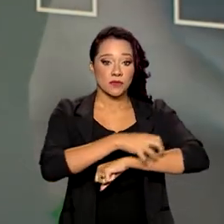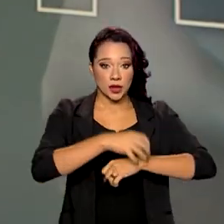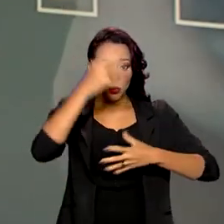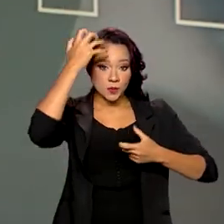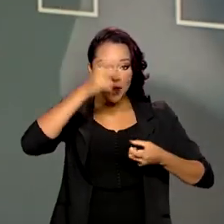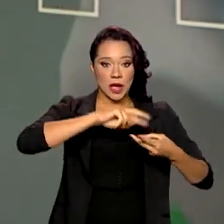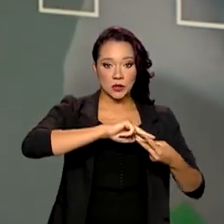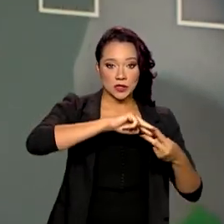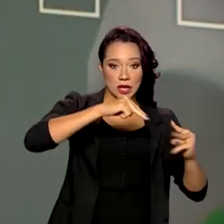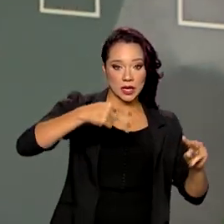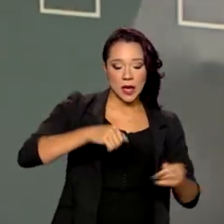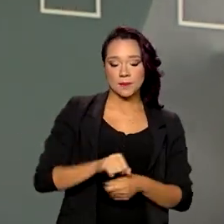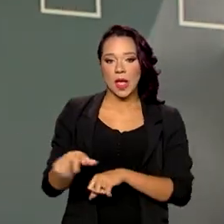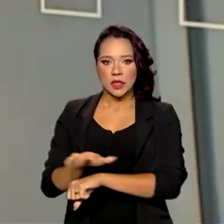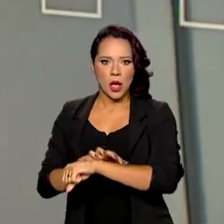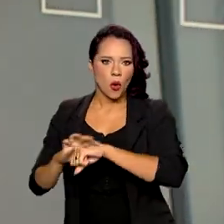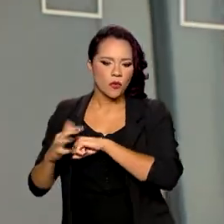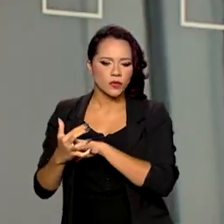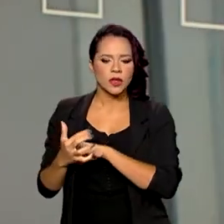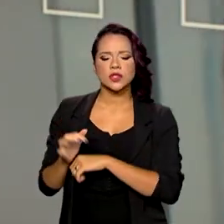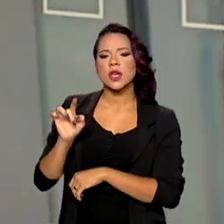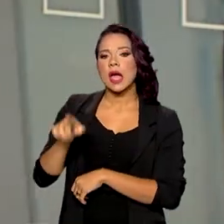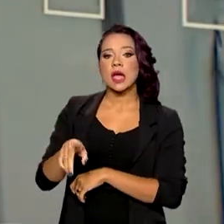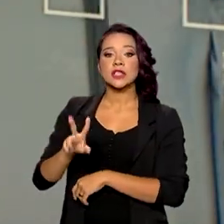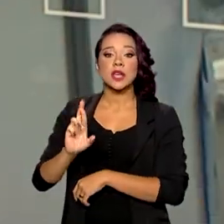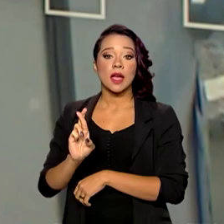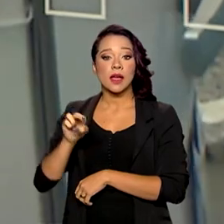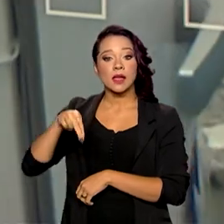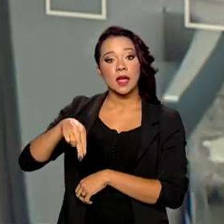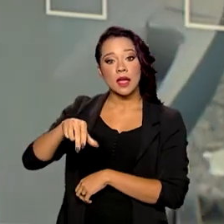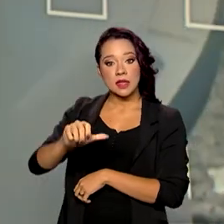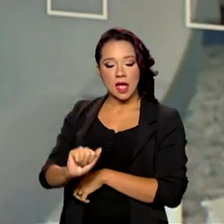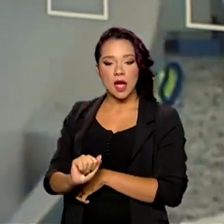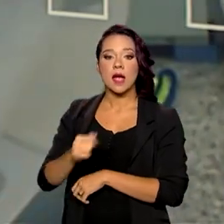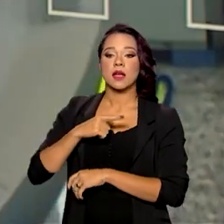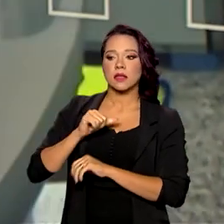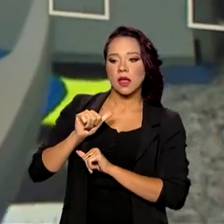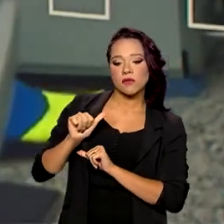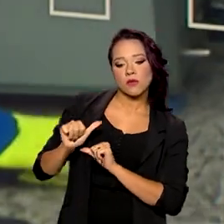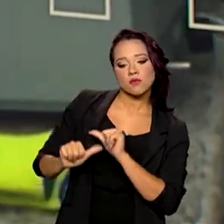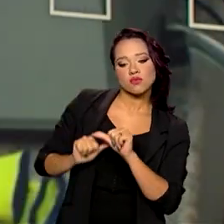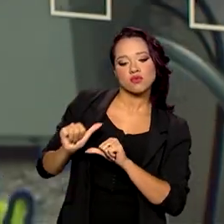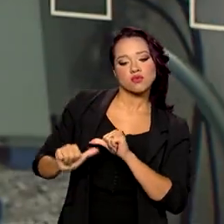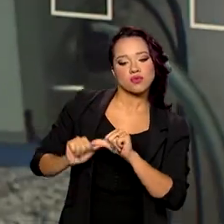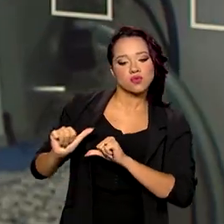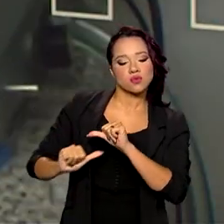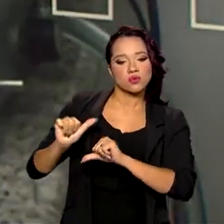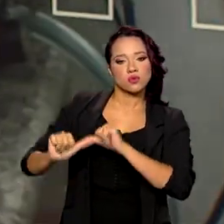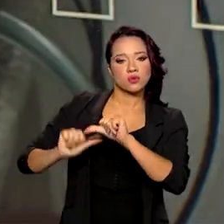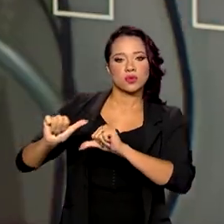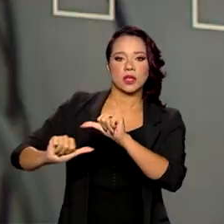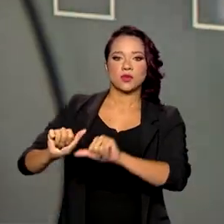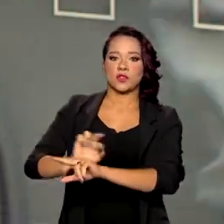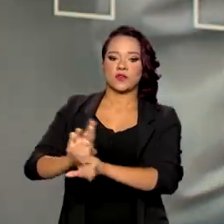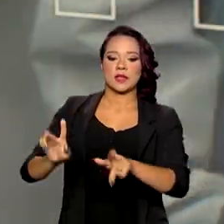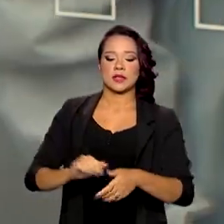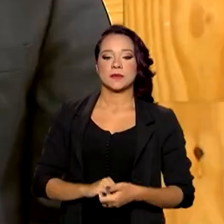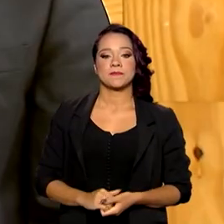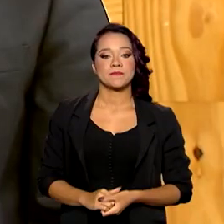Na Covid-19, um vírus de RNA que sofreu muitas mutações.